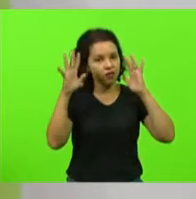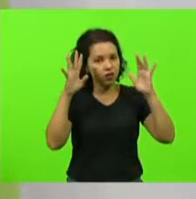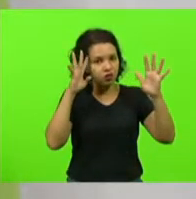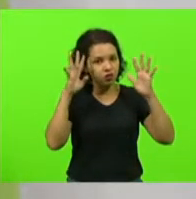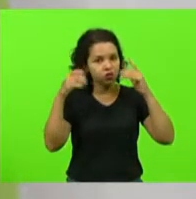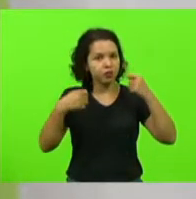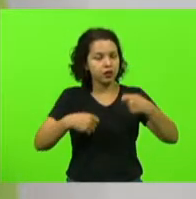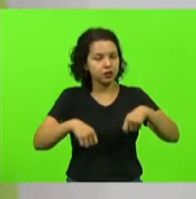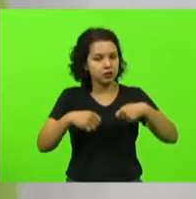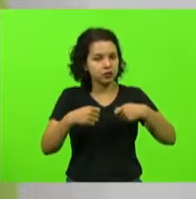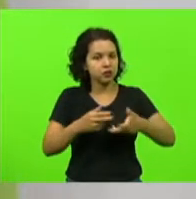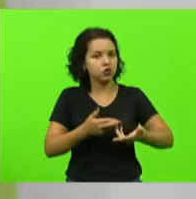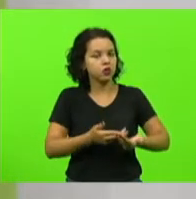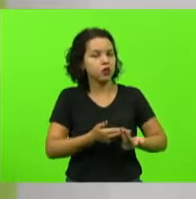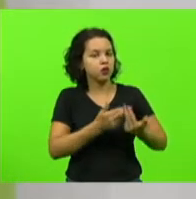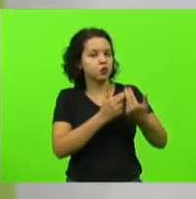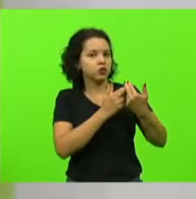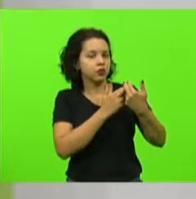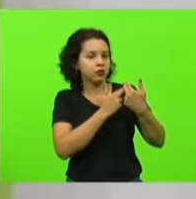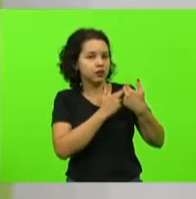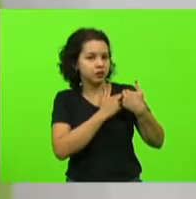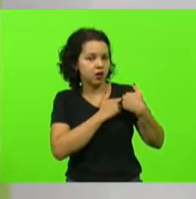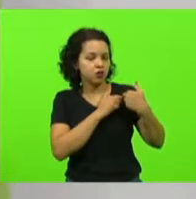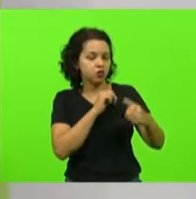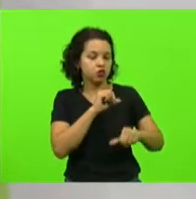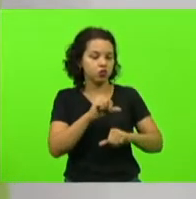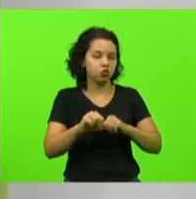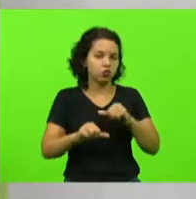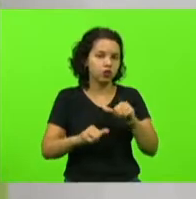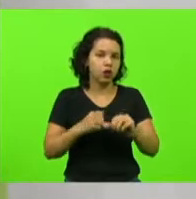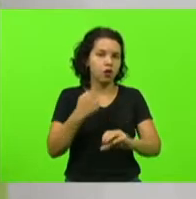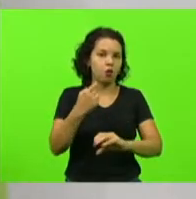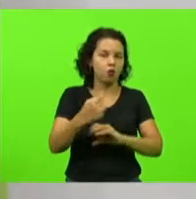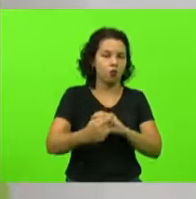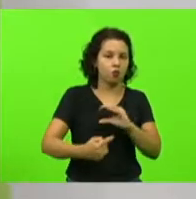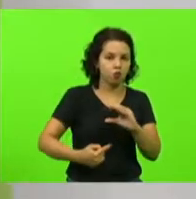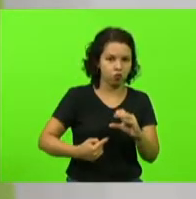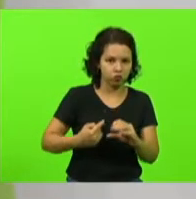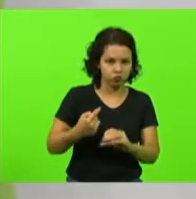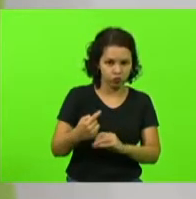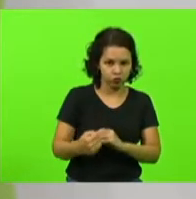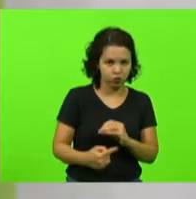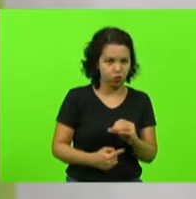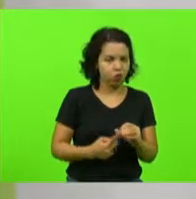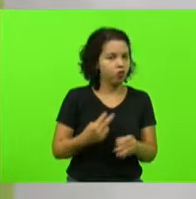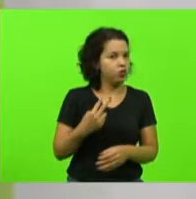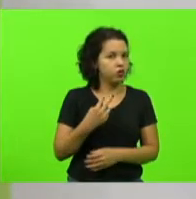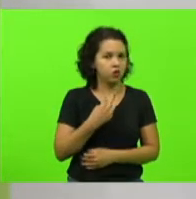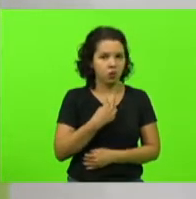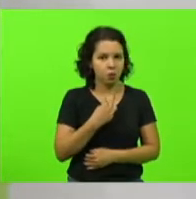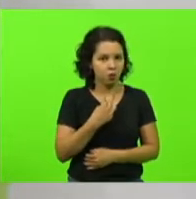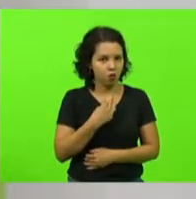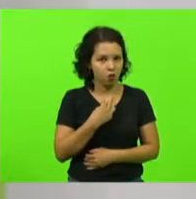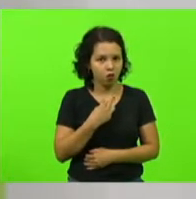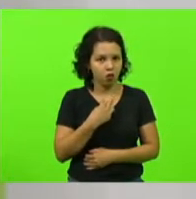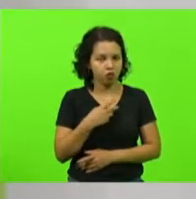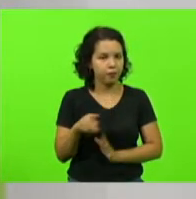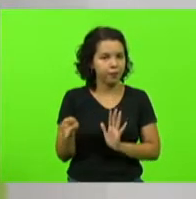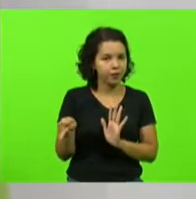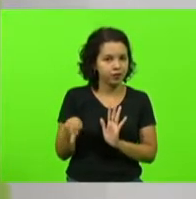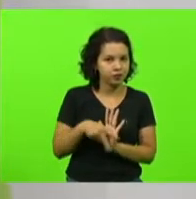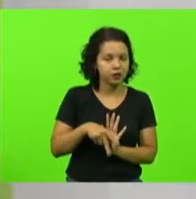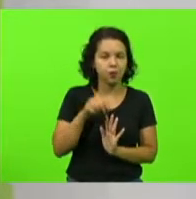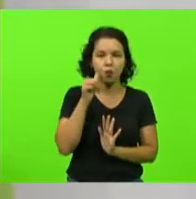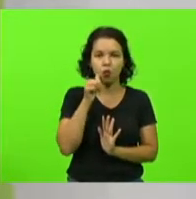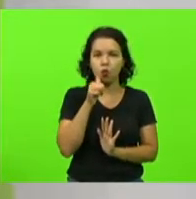responsabilidades de mudar este mundo, ele não pode ser apenas das mulheres, ele